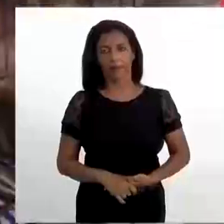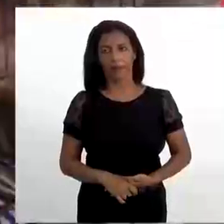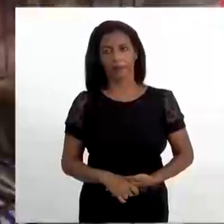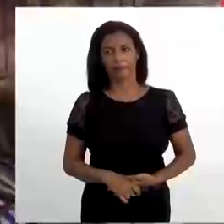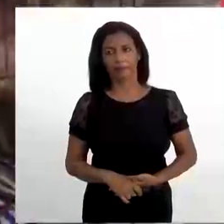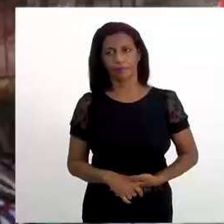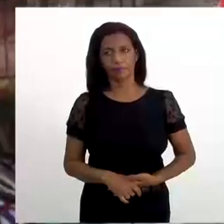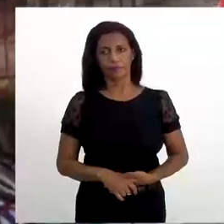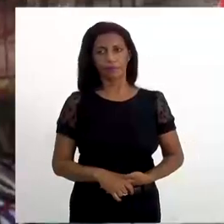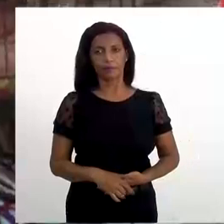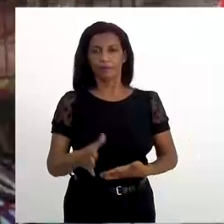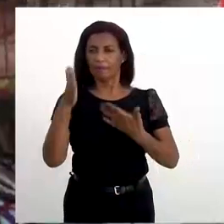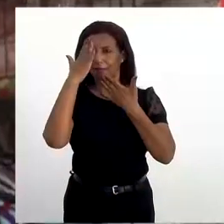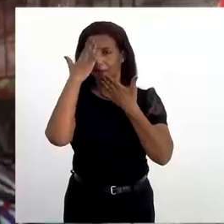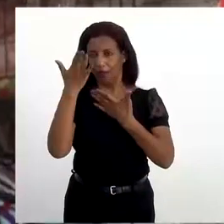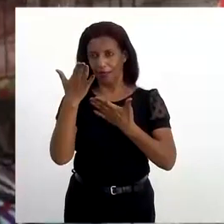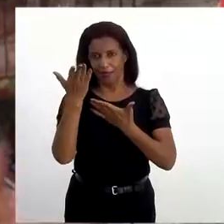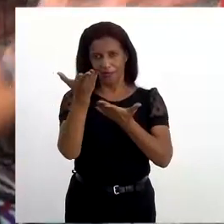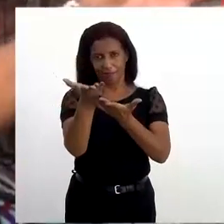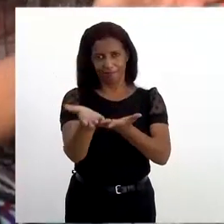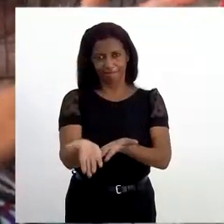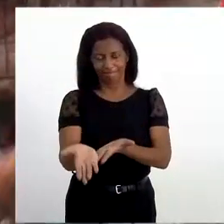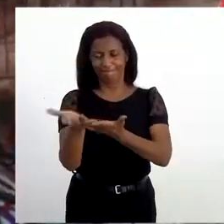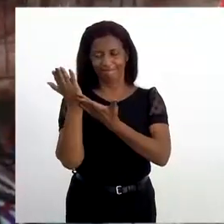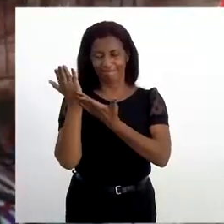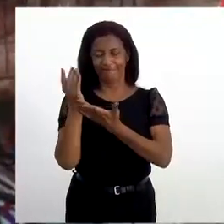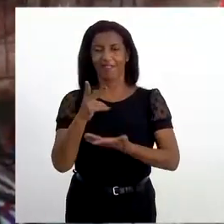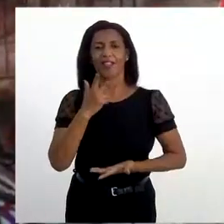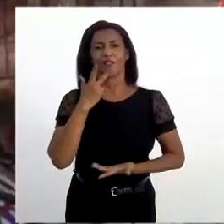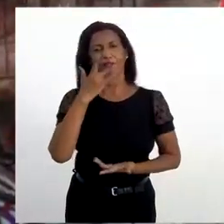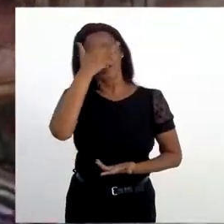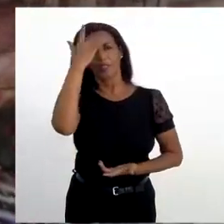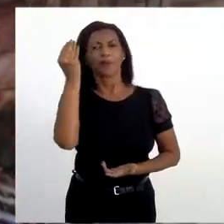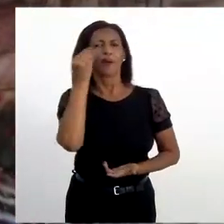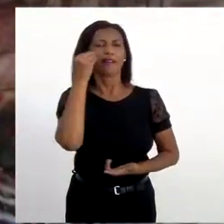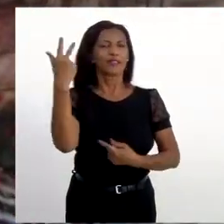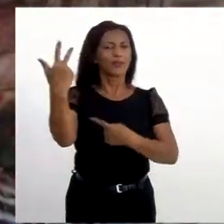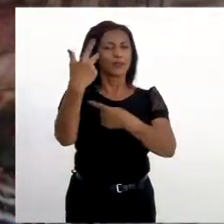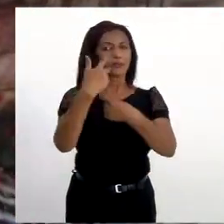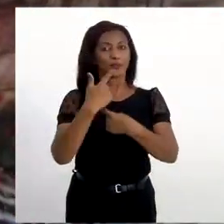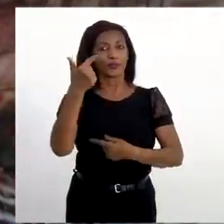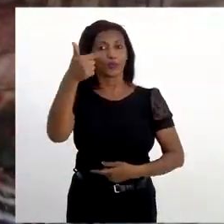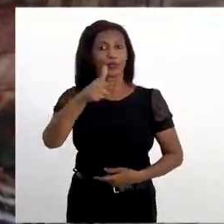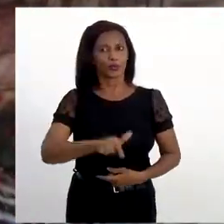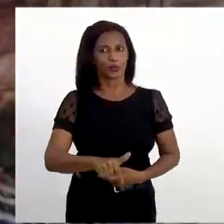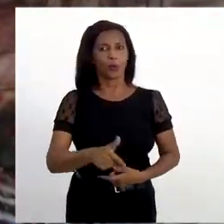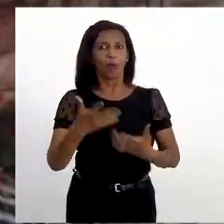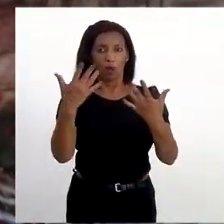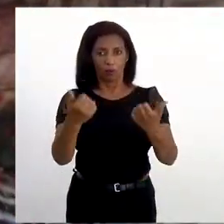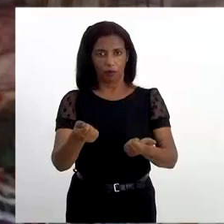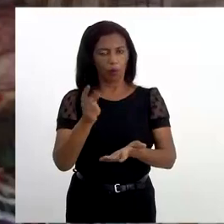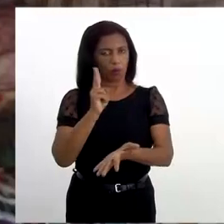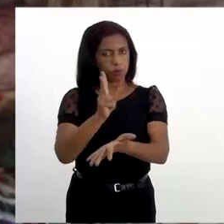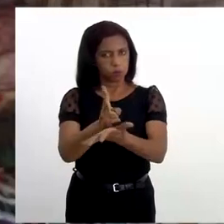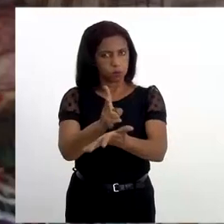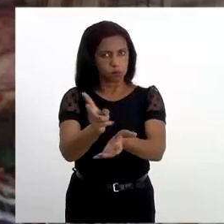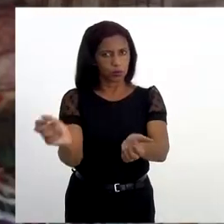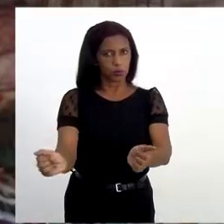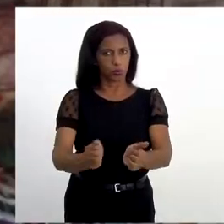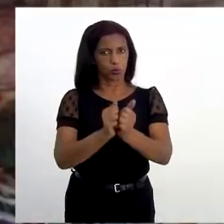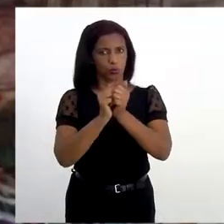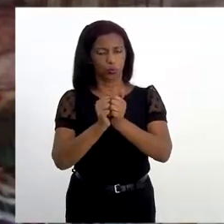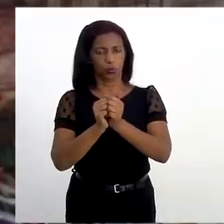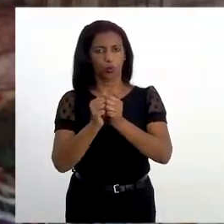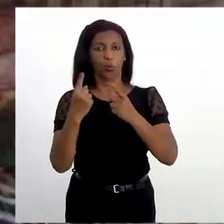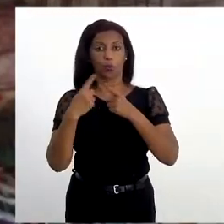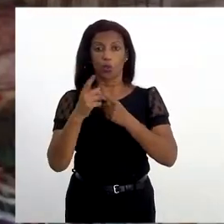Sim. É... Agradecer você mais uma vez. Dizer para o nosso povo mais uma vez. Vamos